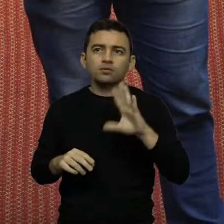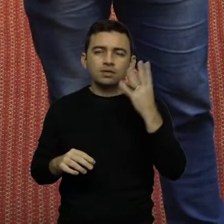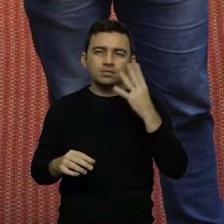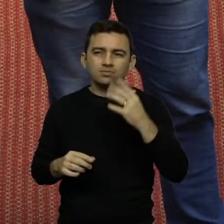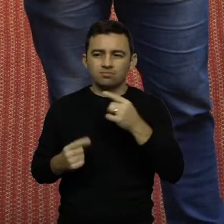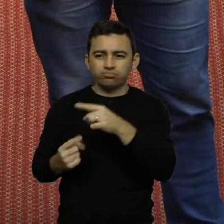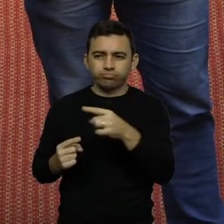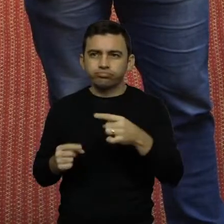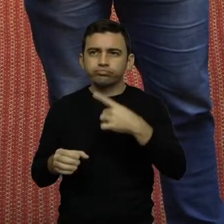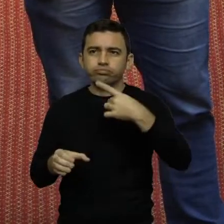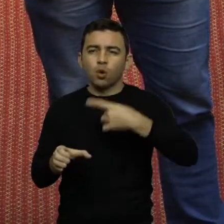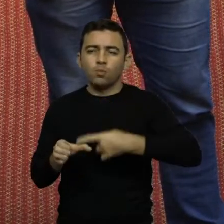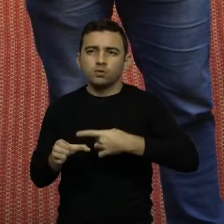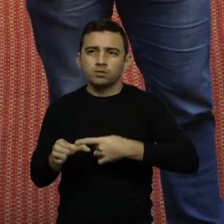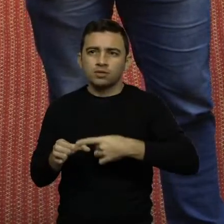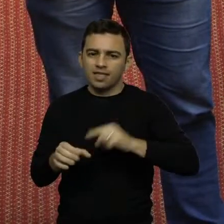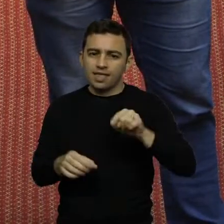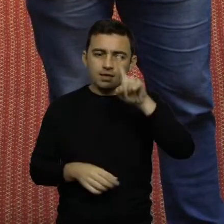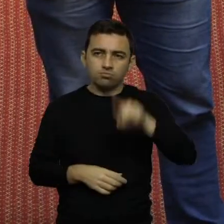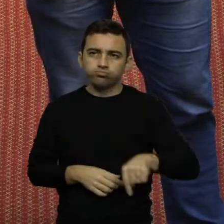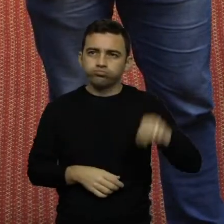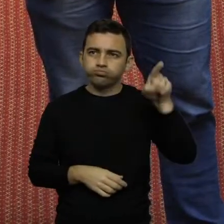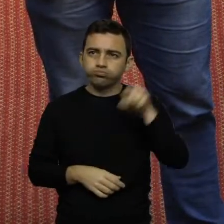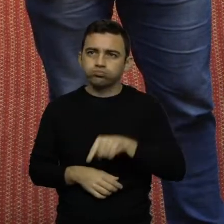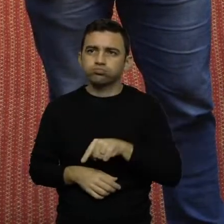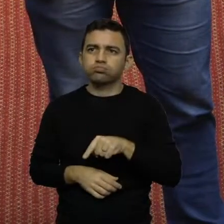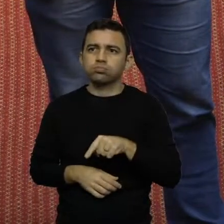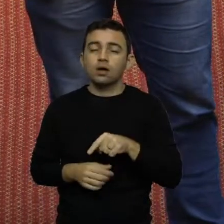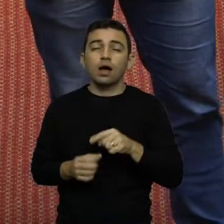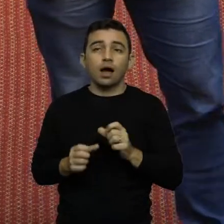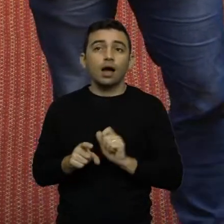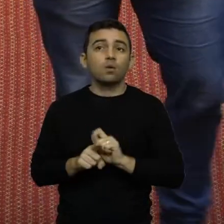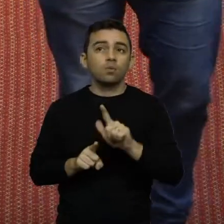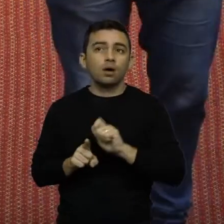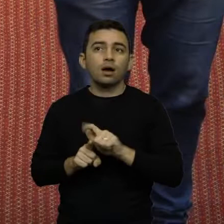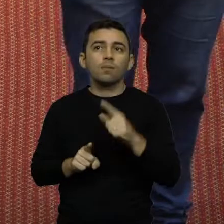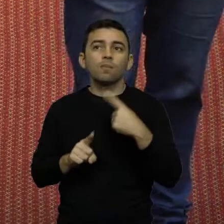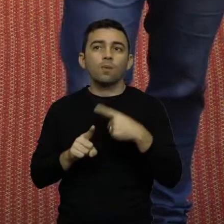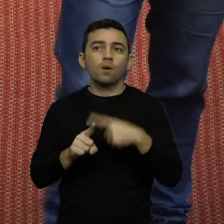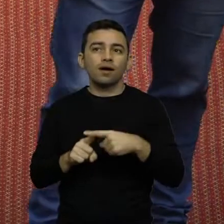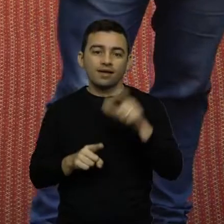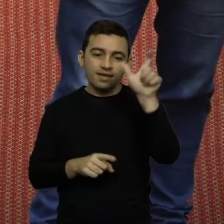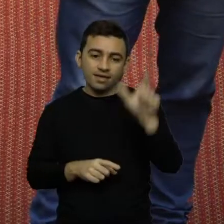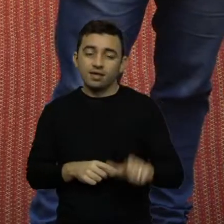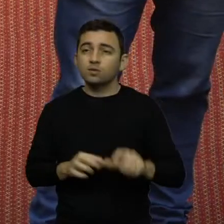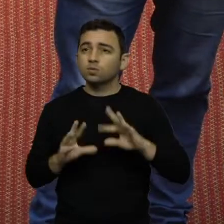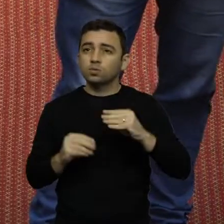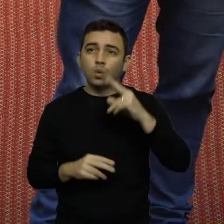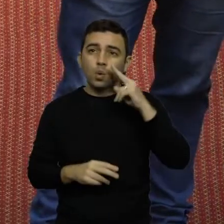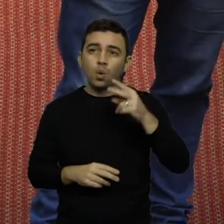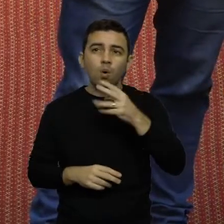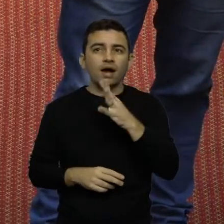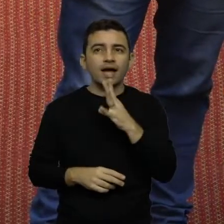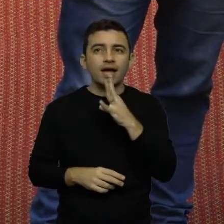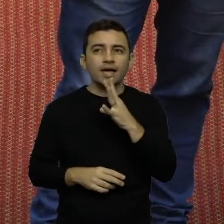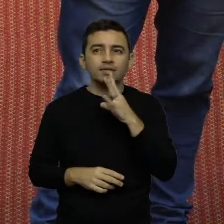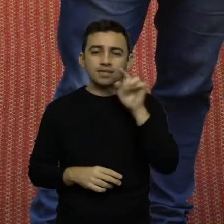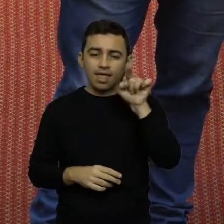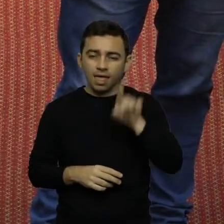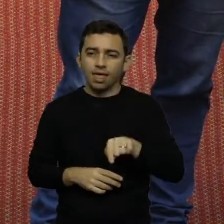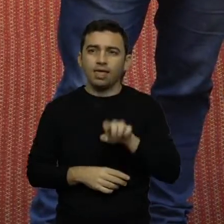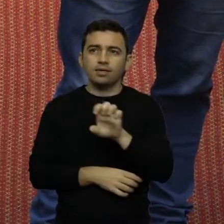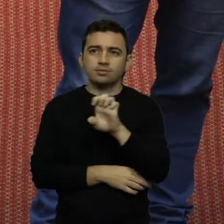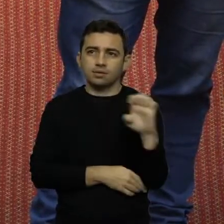Ele proibiu, ele cancelou, ele anulou a alocação do espaço porque ele é reconhecidamente um militante ativista de esquerda.